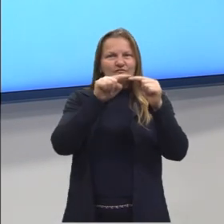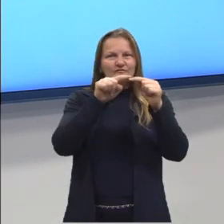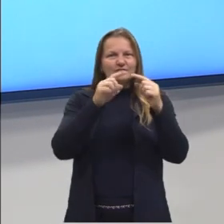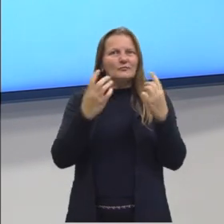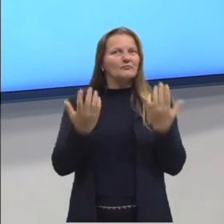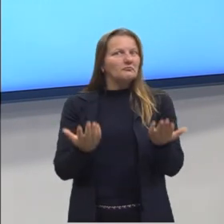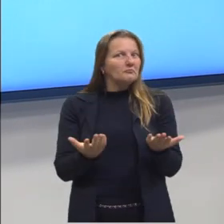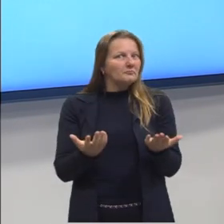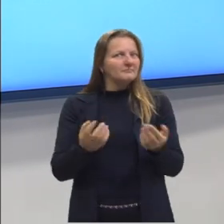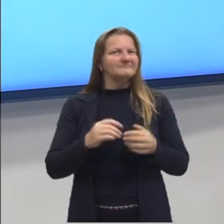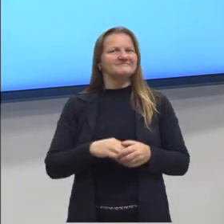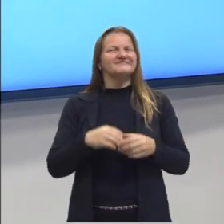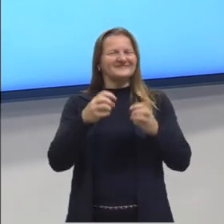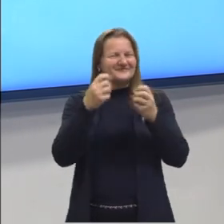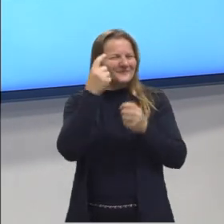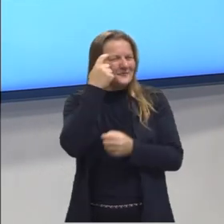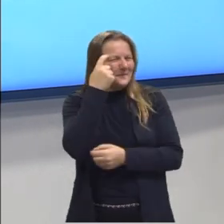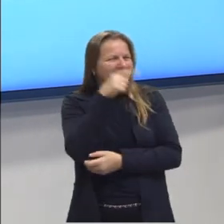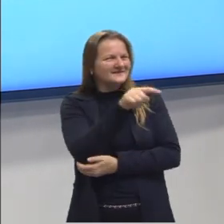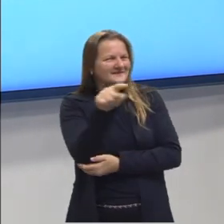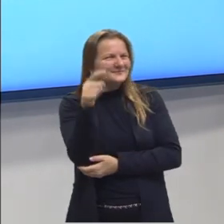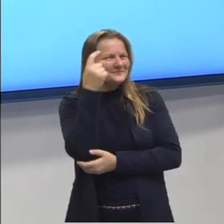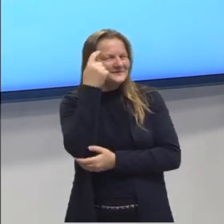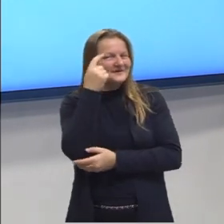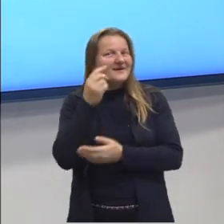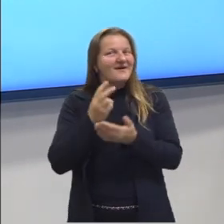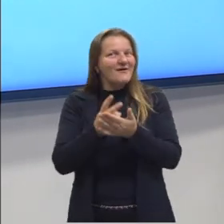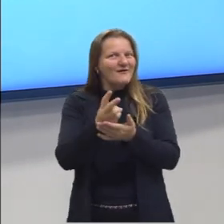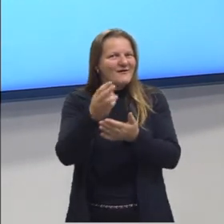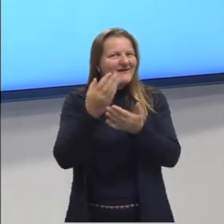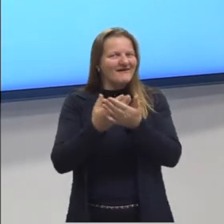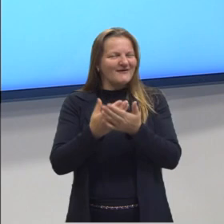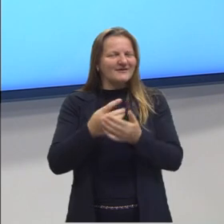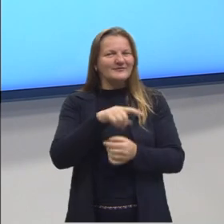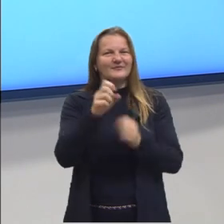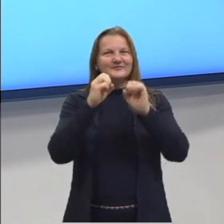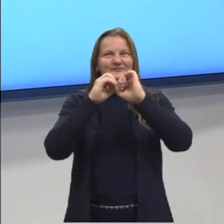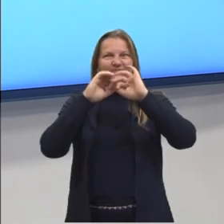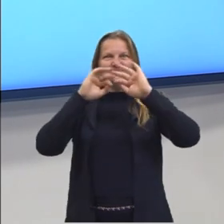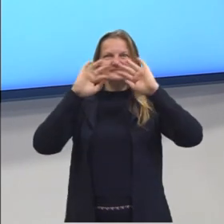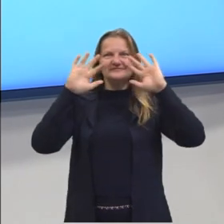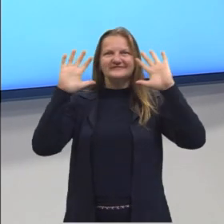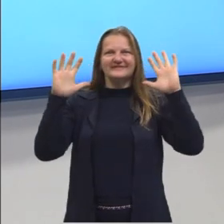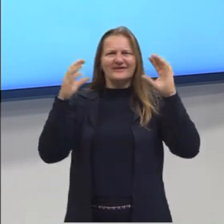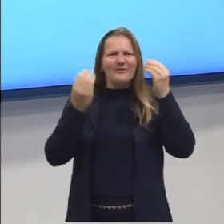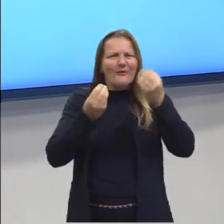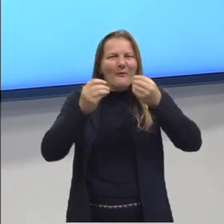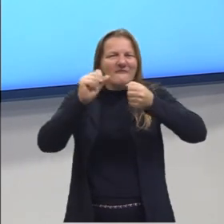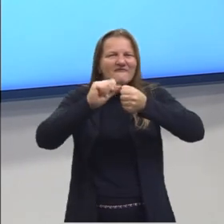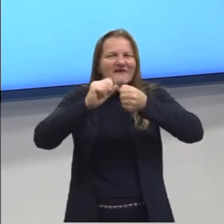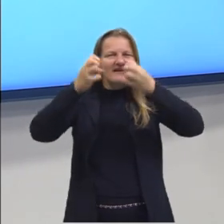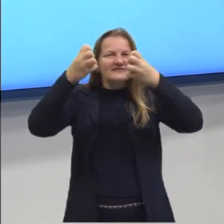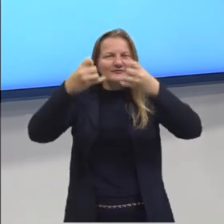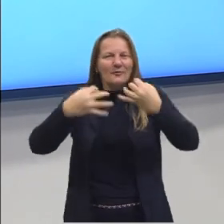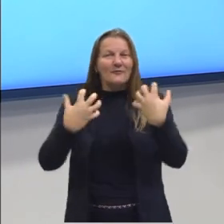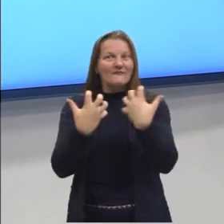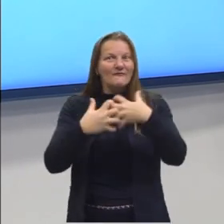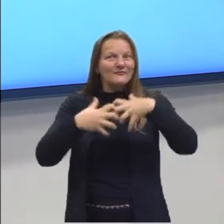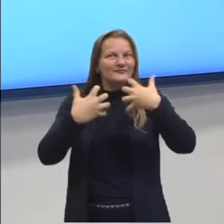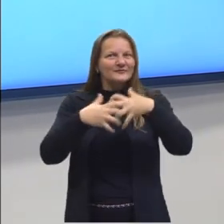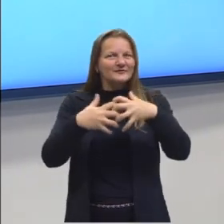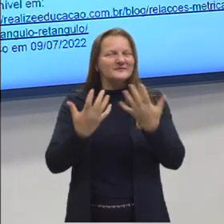círculo? Vão pensando e ao longo da aula eu vou esclarecendo para vocês então essa nossa pergunta